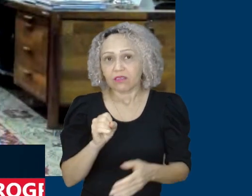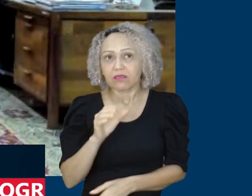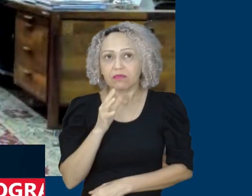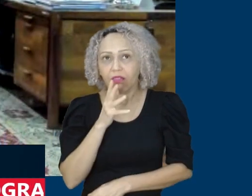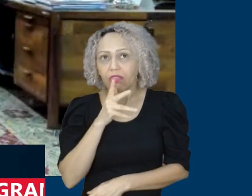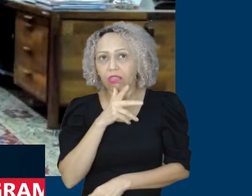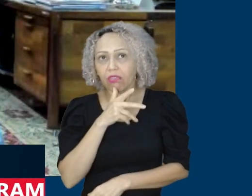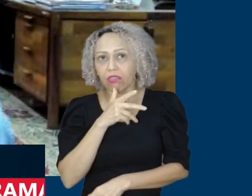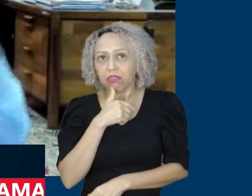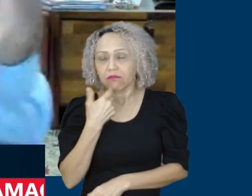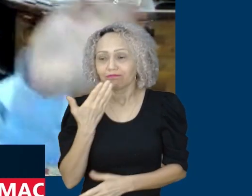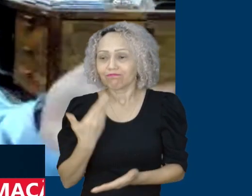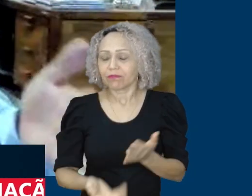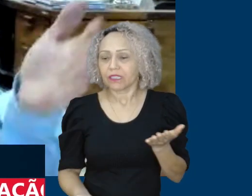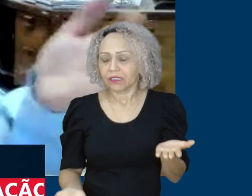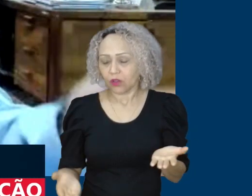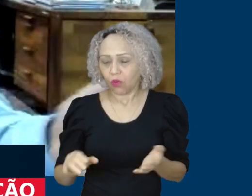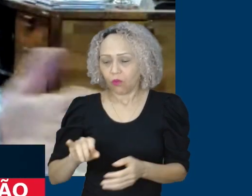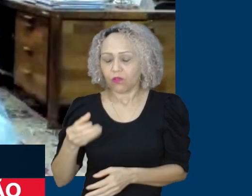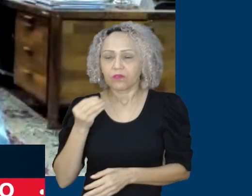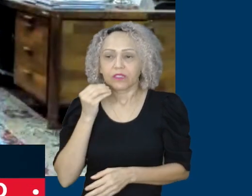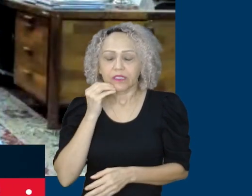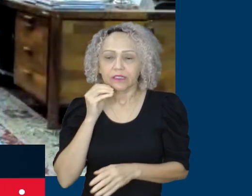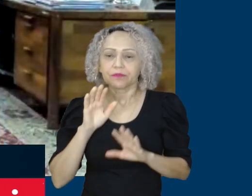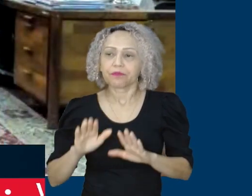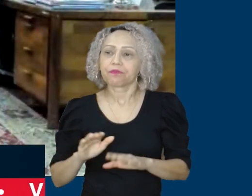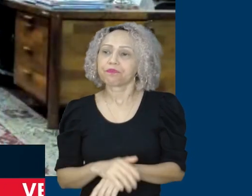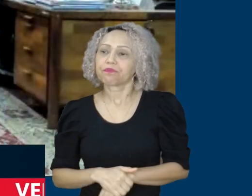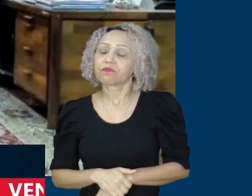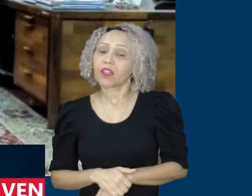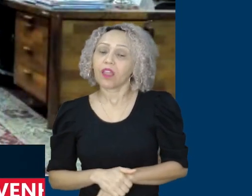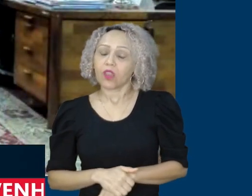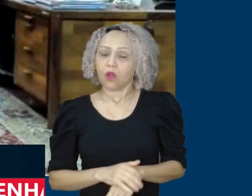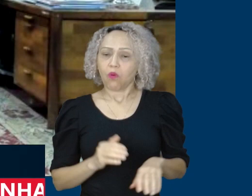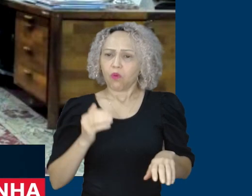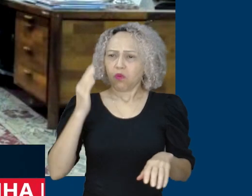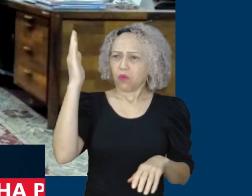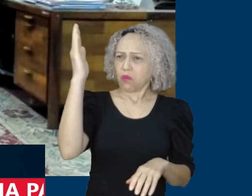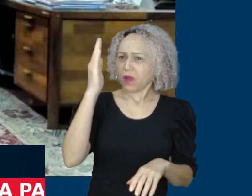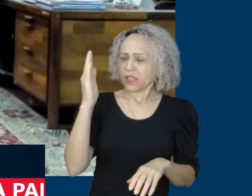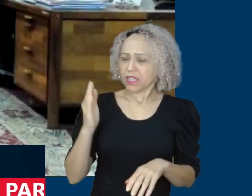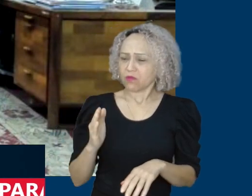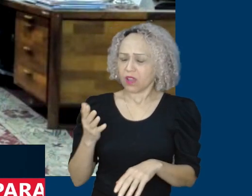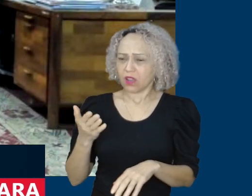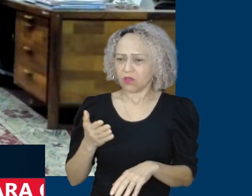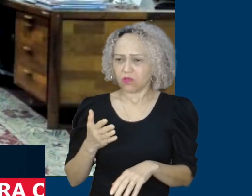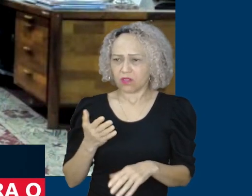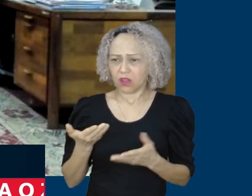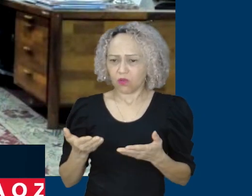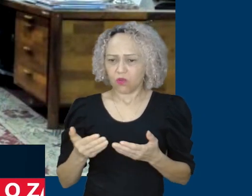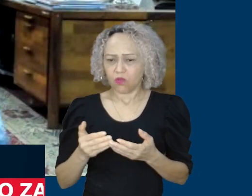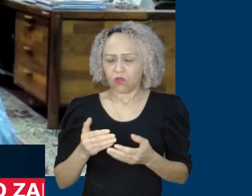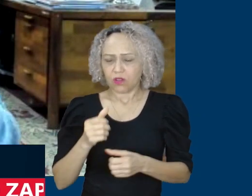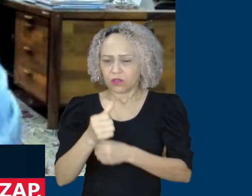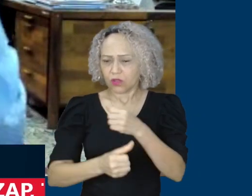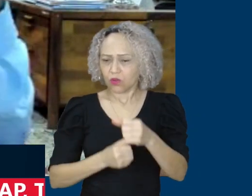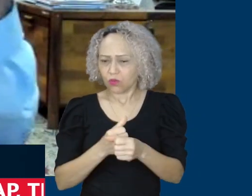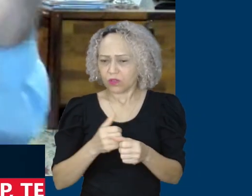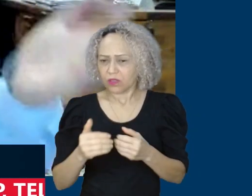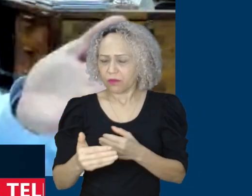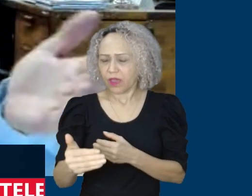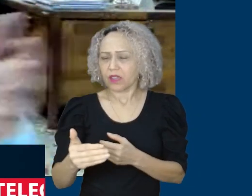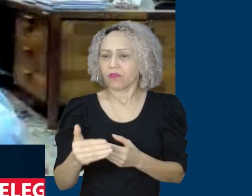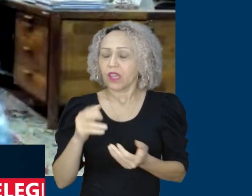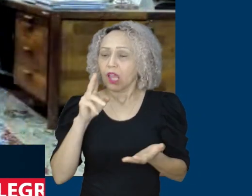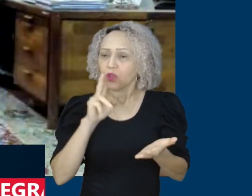Brasil. O Brasil, o do assumiu a presidência do Mercosul, agora no segundo semestre, assumirá a presidência do